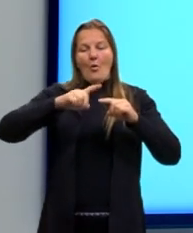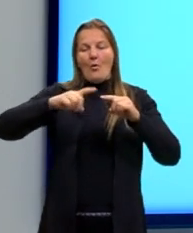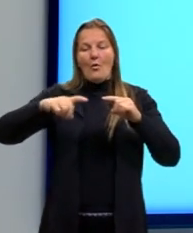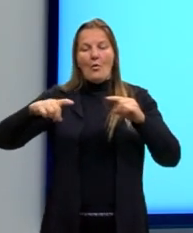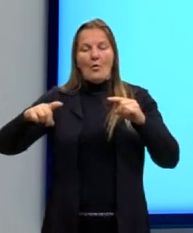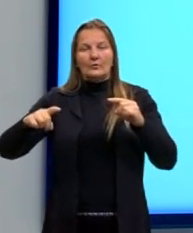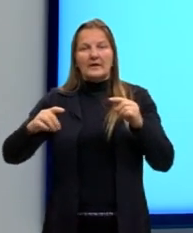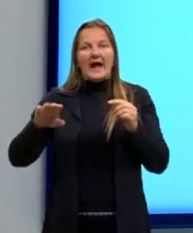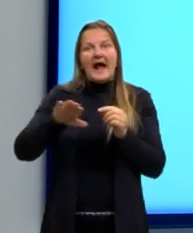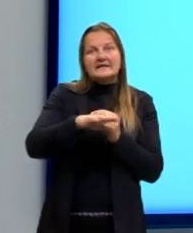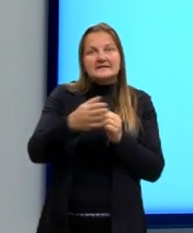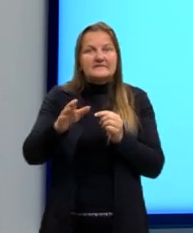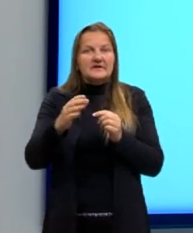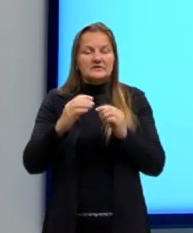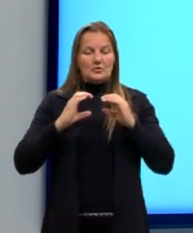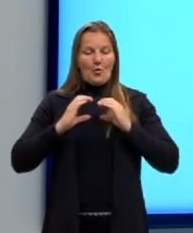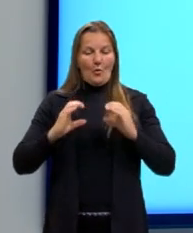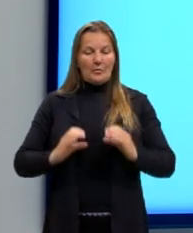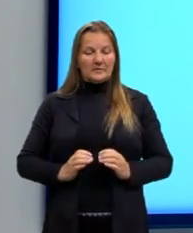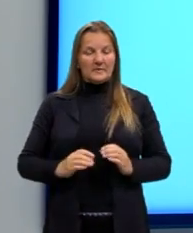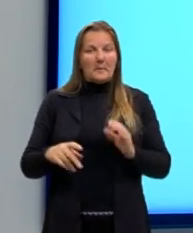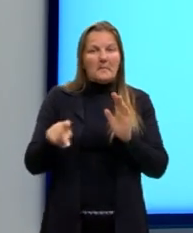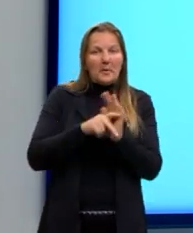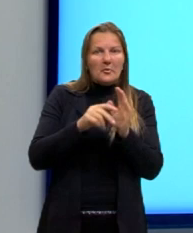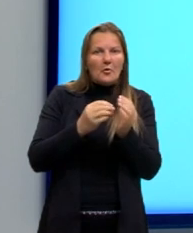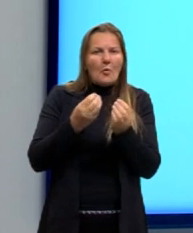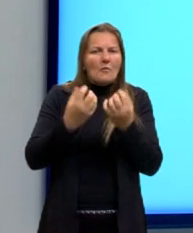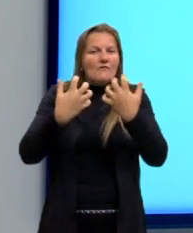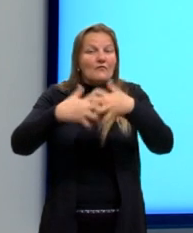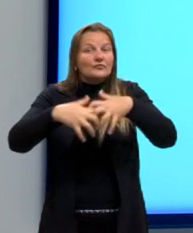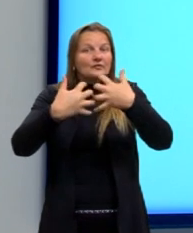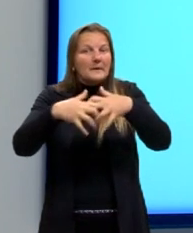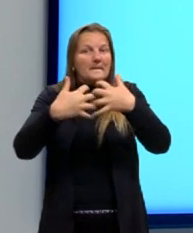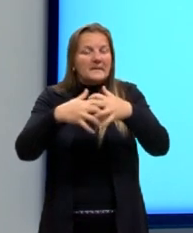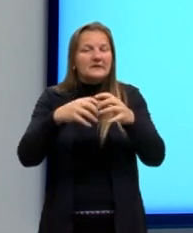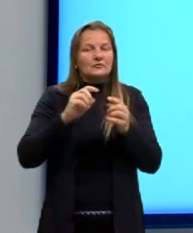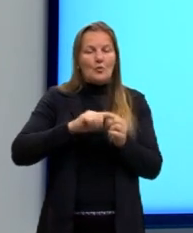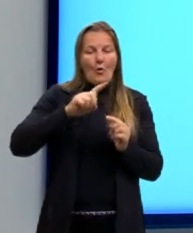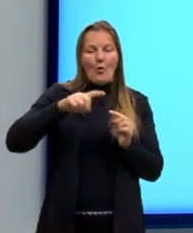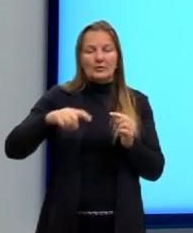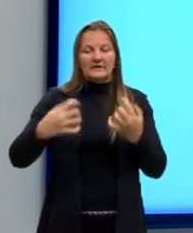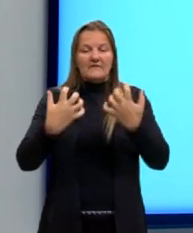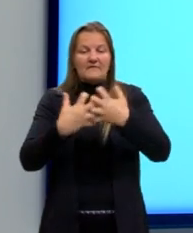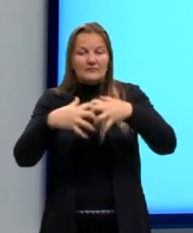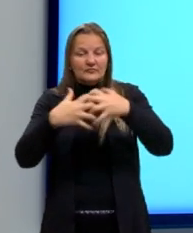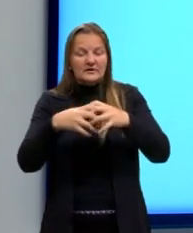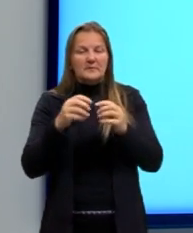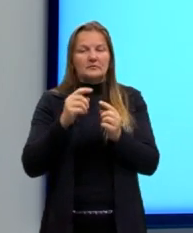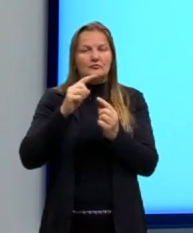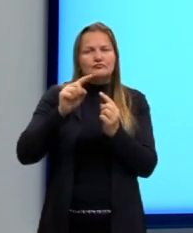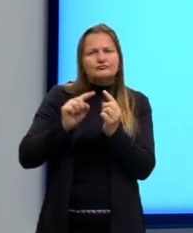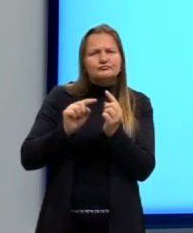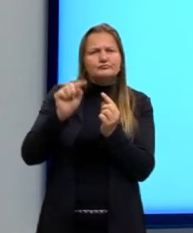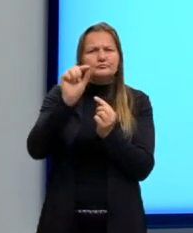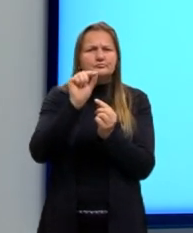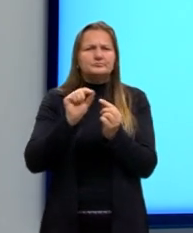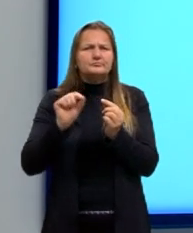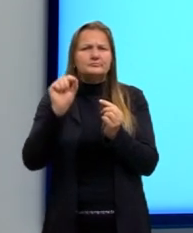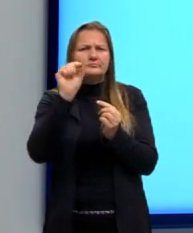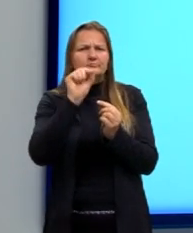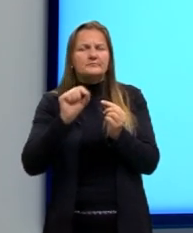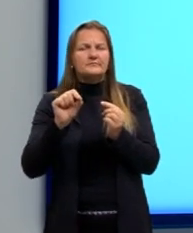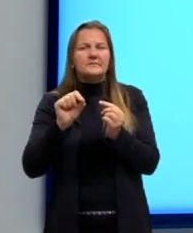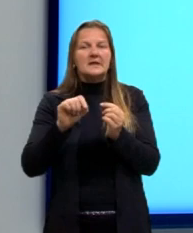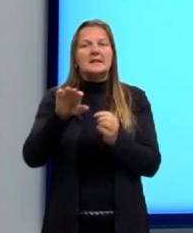momentos, ela vai ter um comportamento de onda, e em outros, ela vai se comportar como partícula. Depende, então, da